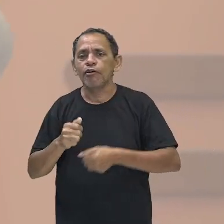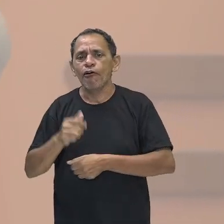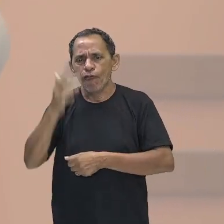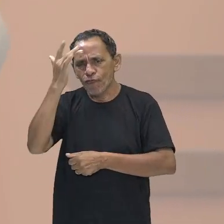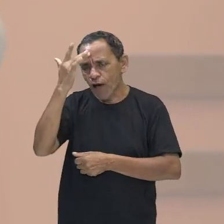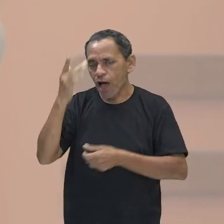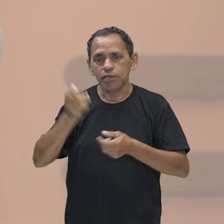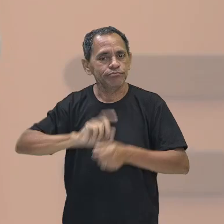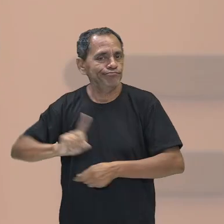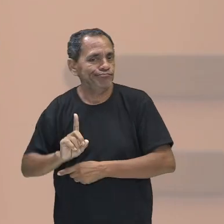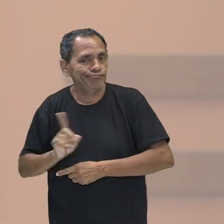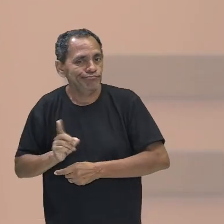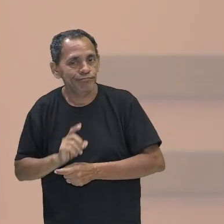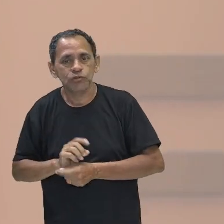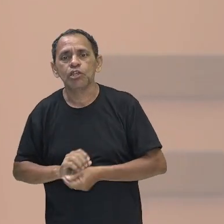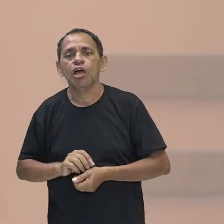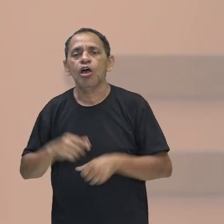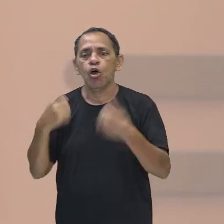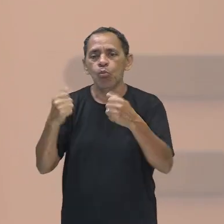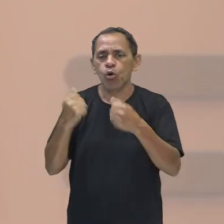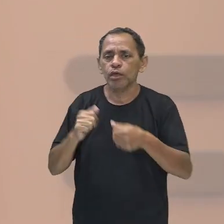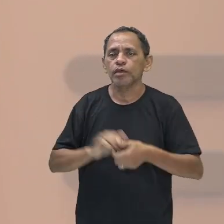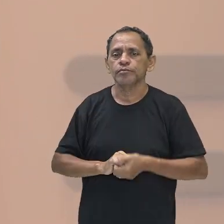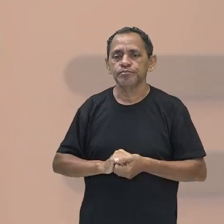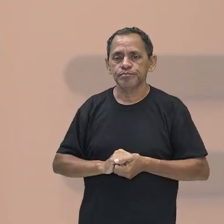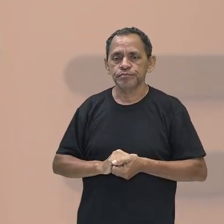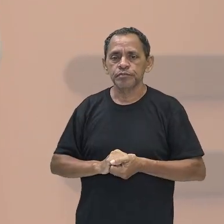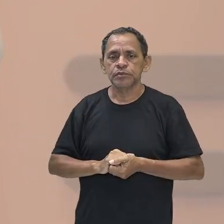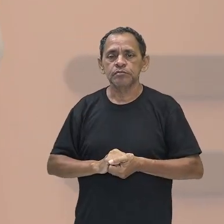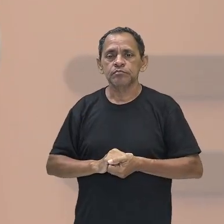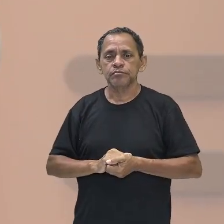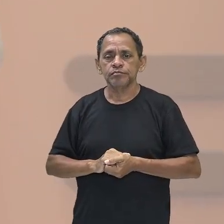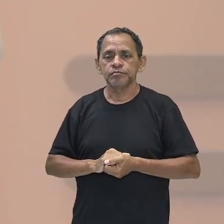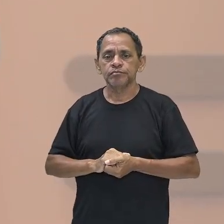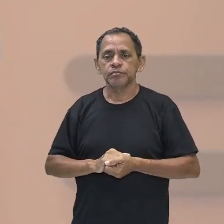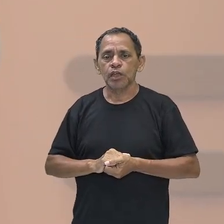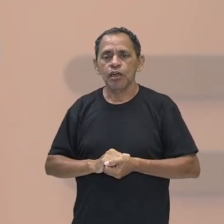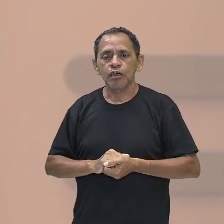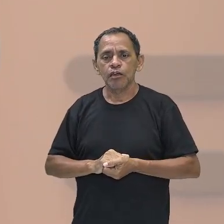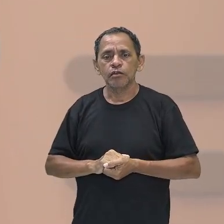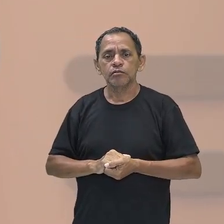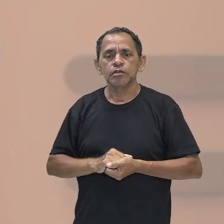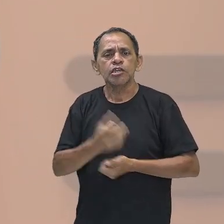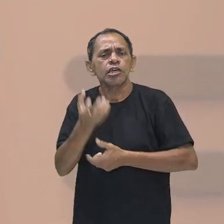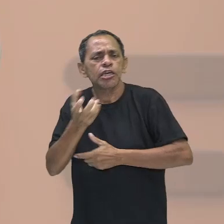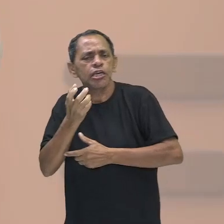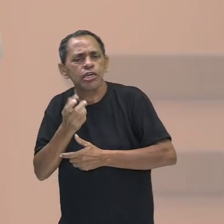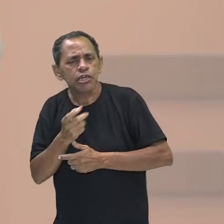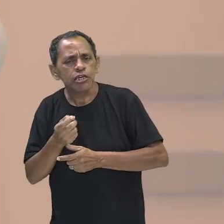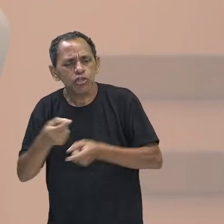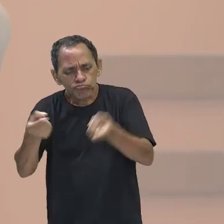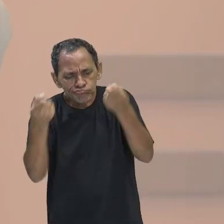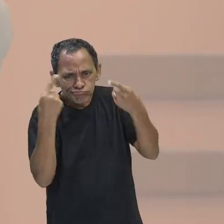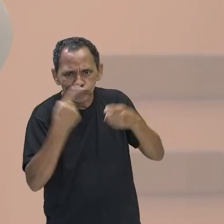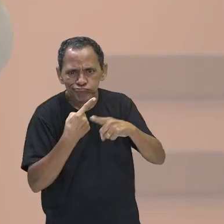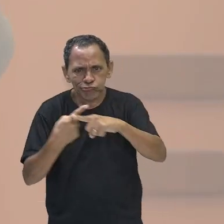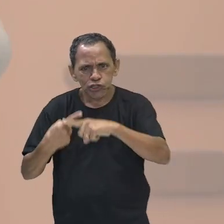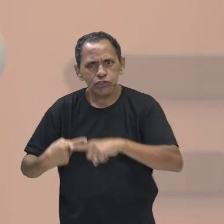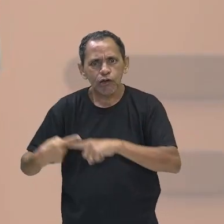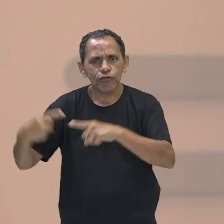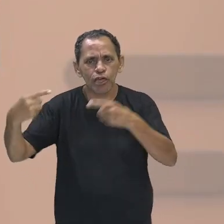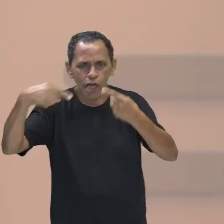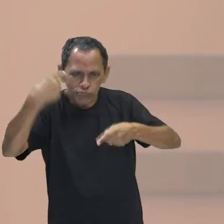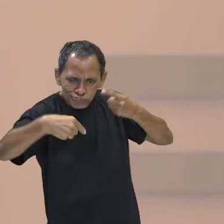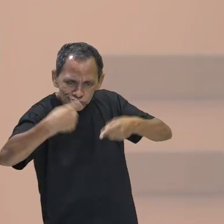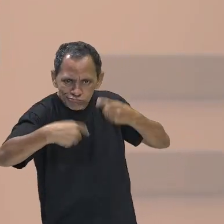os nomos, de vez em quando, eles vão querer aí, não é mesmo, ficar, né, chegando aí pra que não fosse